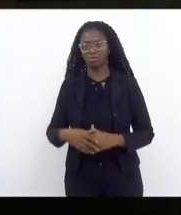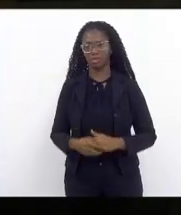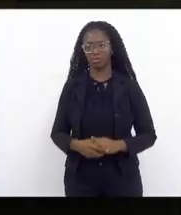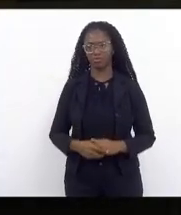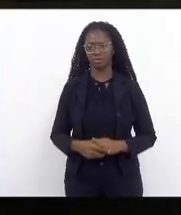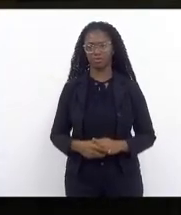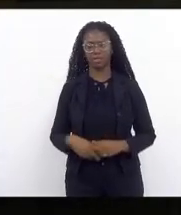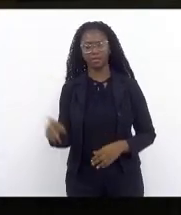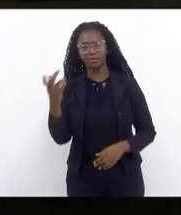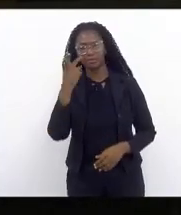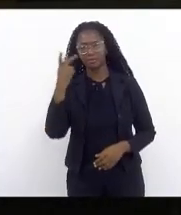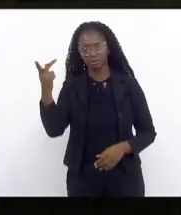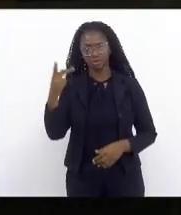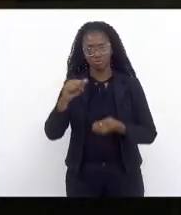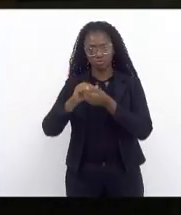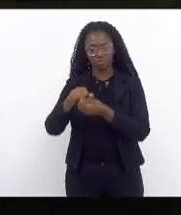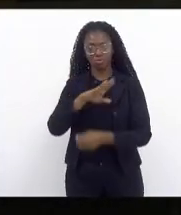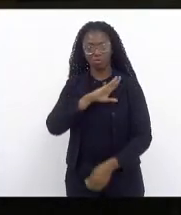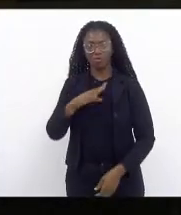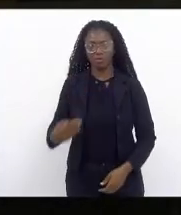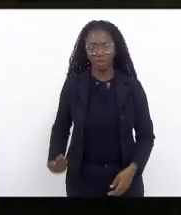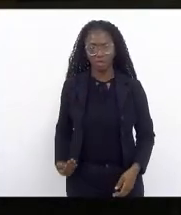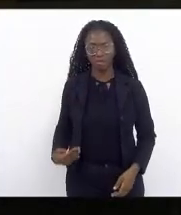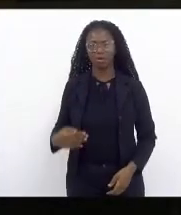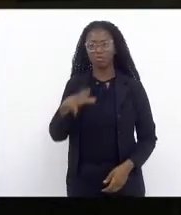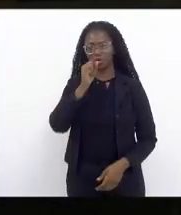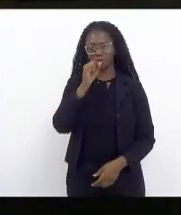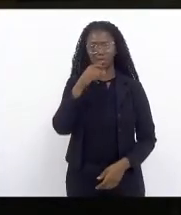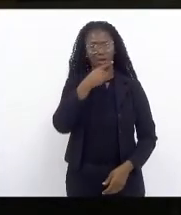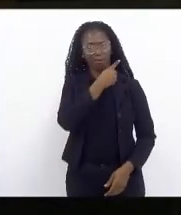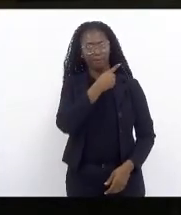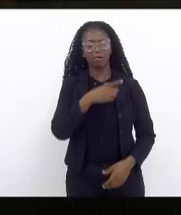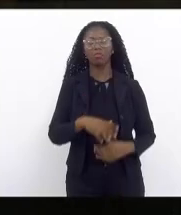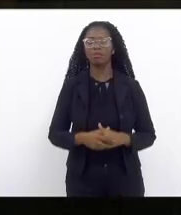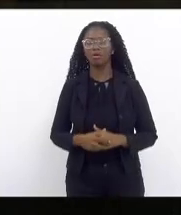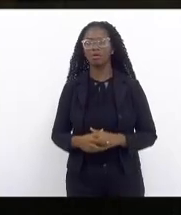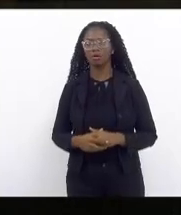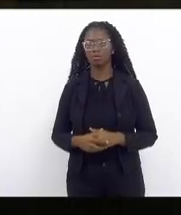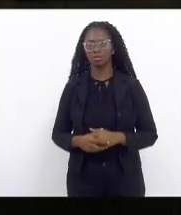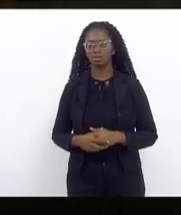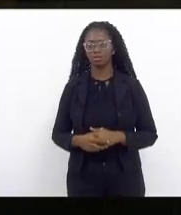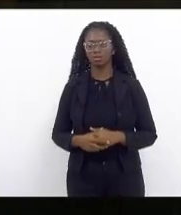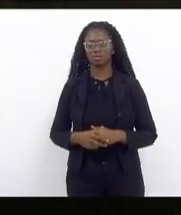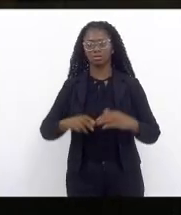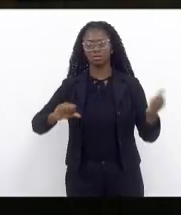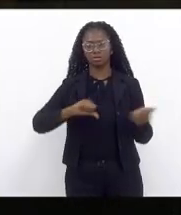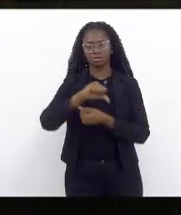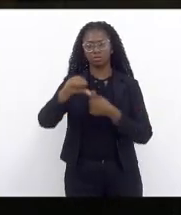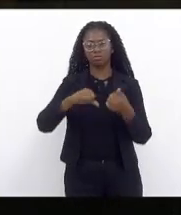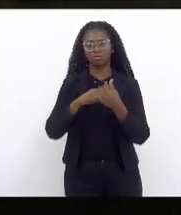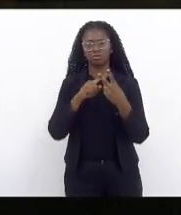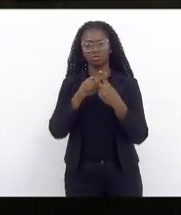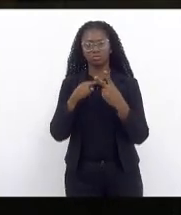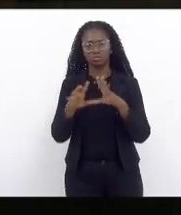governador Cláudio Castro no sábado o deputado Valdeck a reforma de dois conjuntos habitacionais